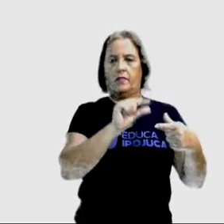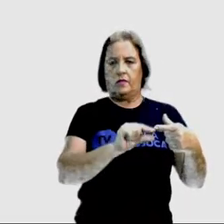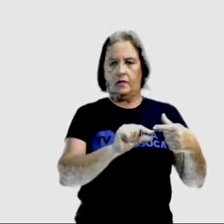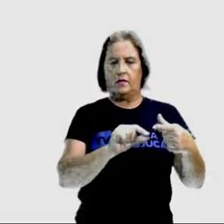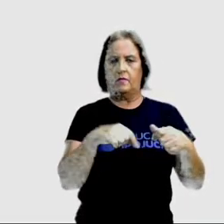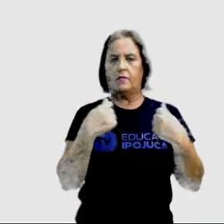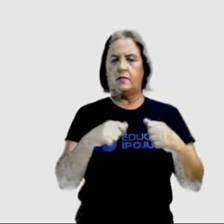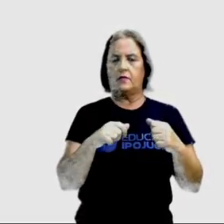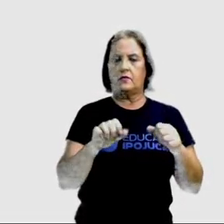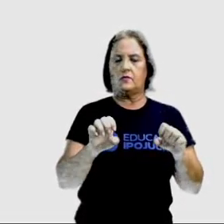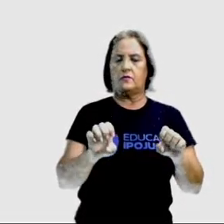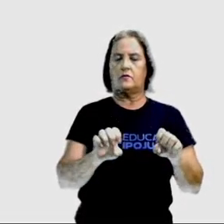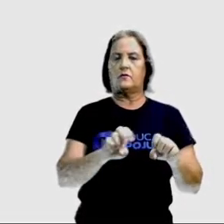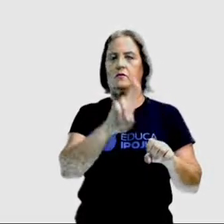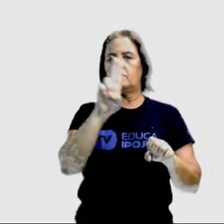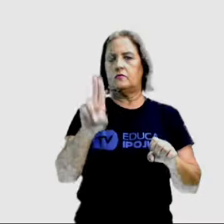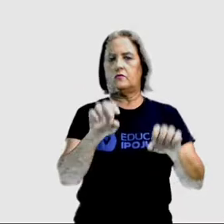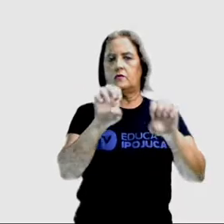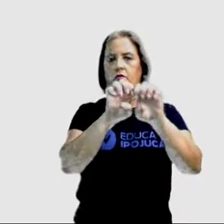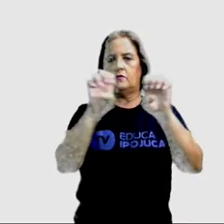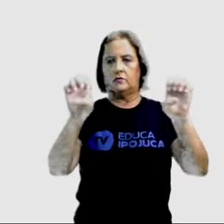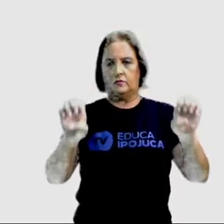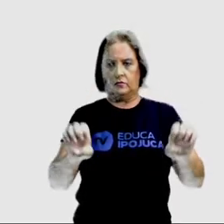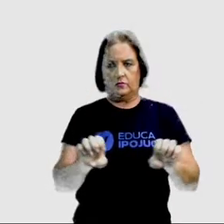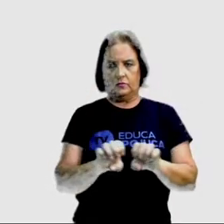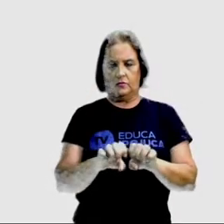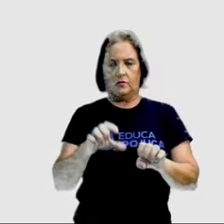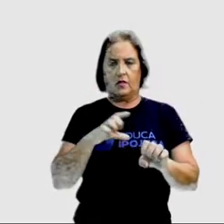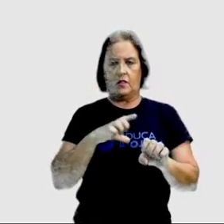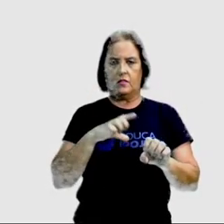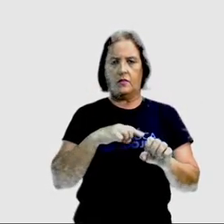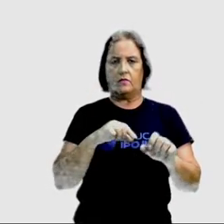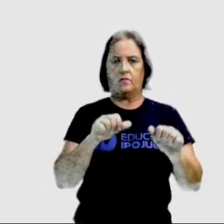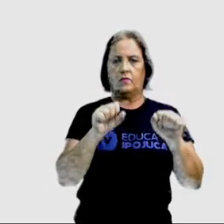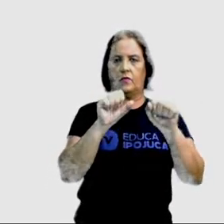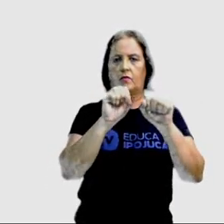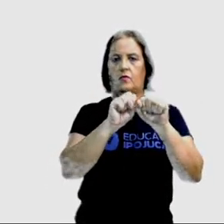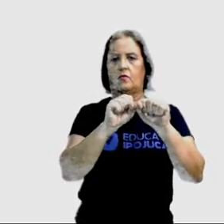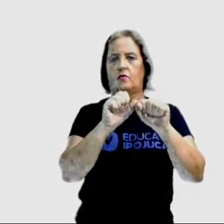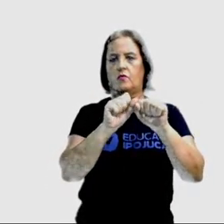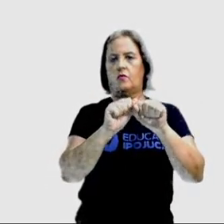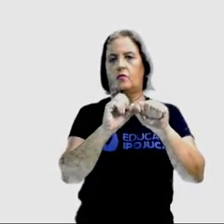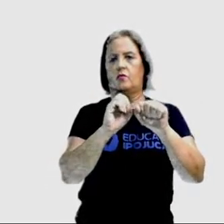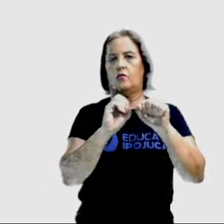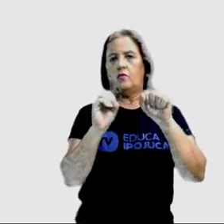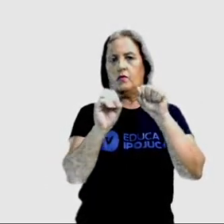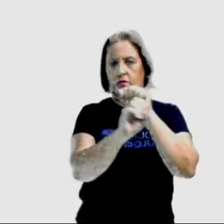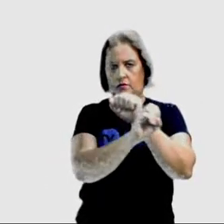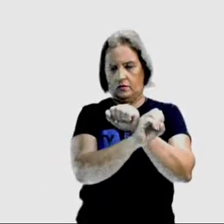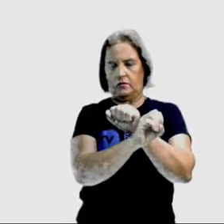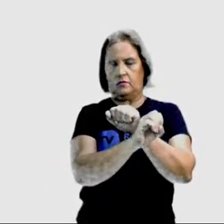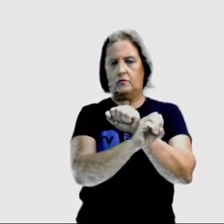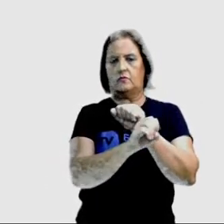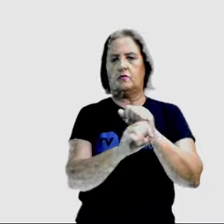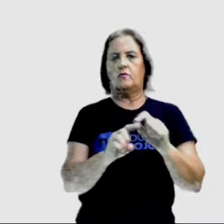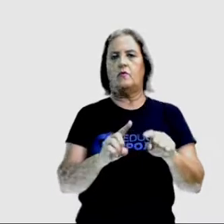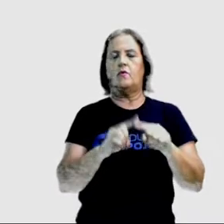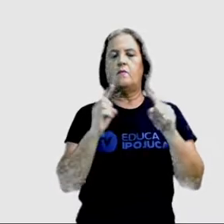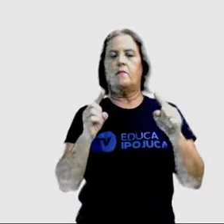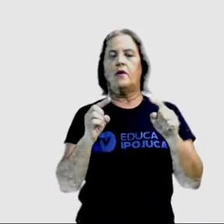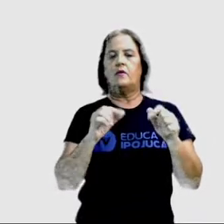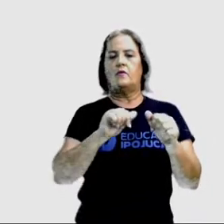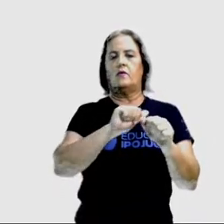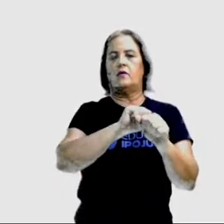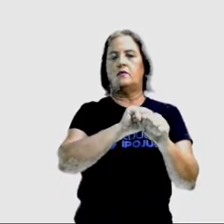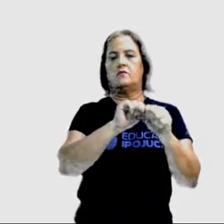aí. Nós temos agora o artigo the, que é um artigo definido, mais o adjetivo com